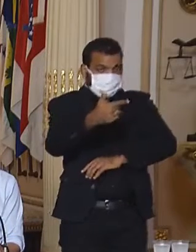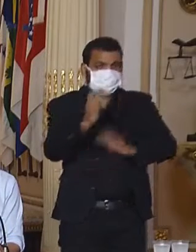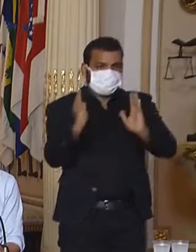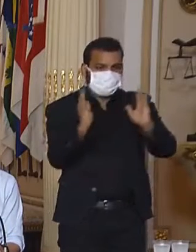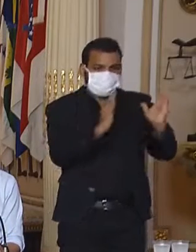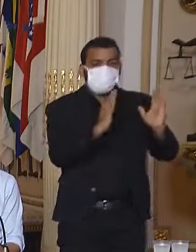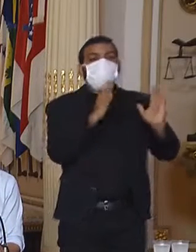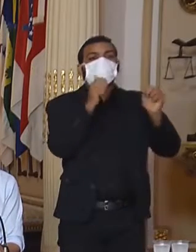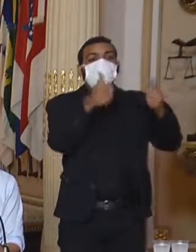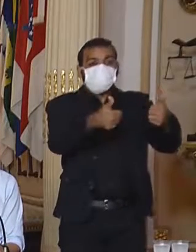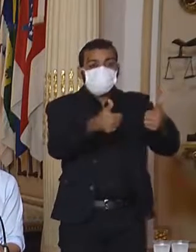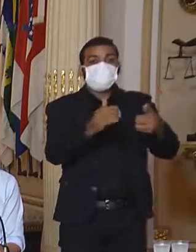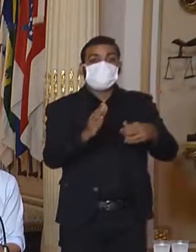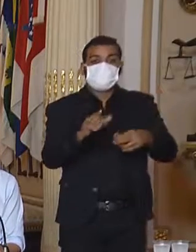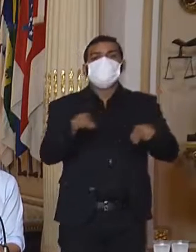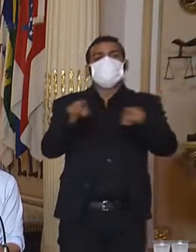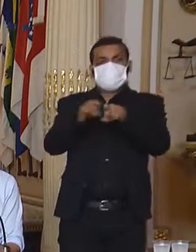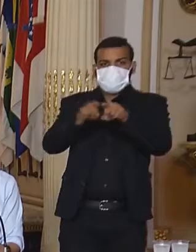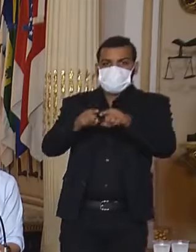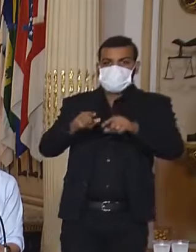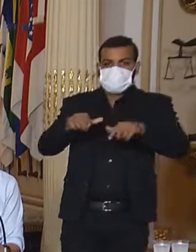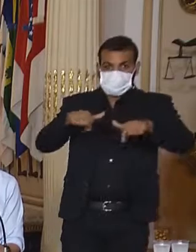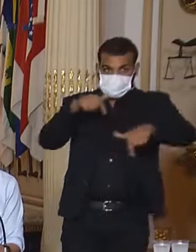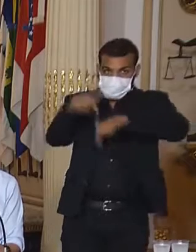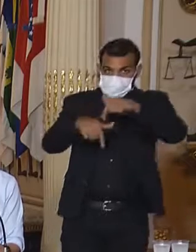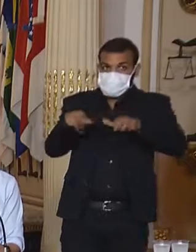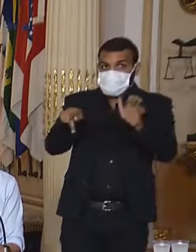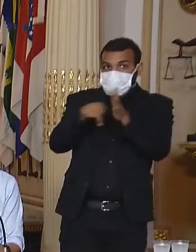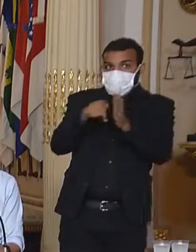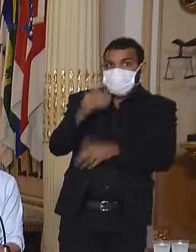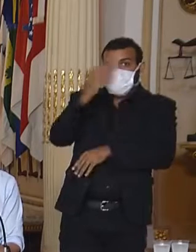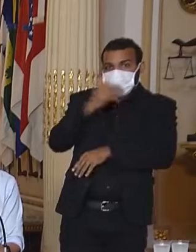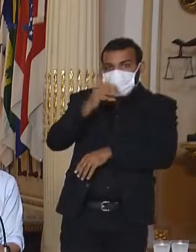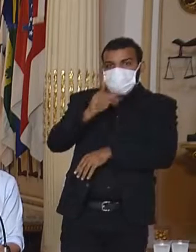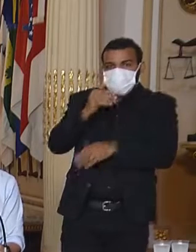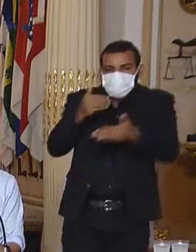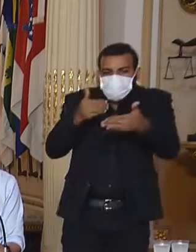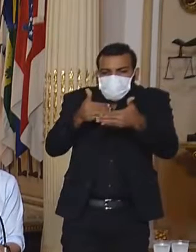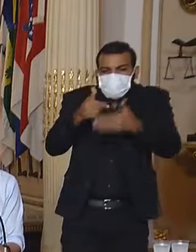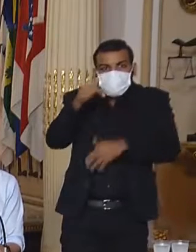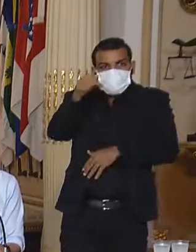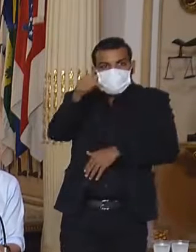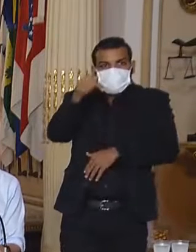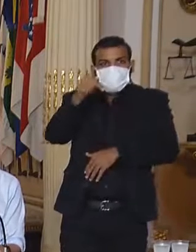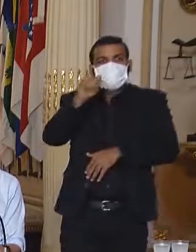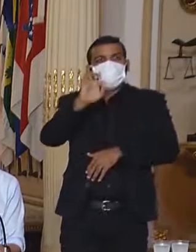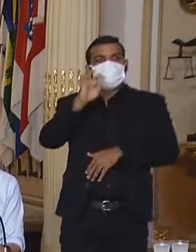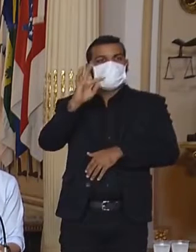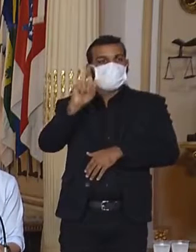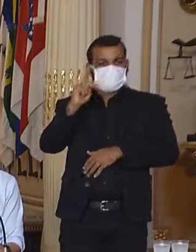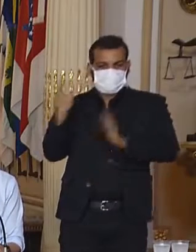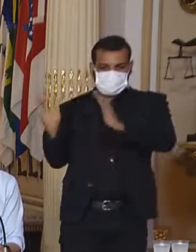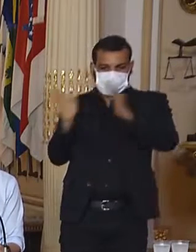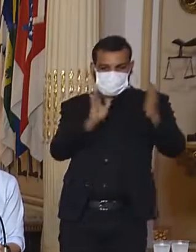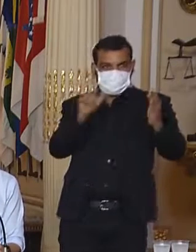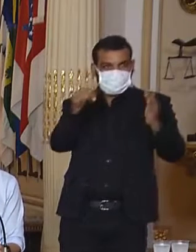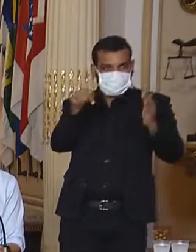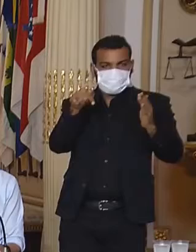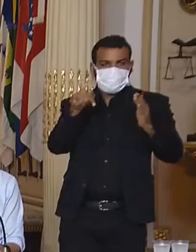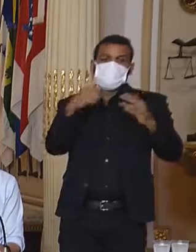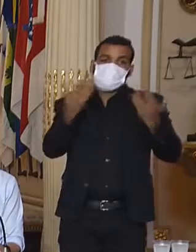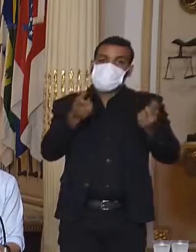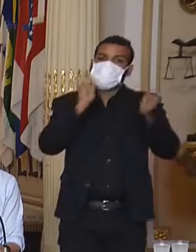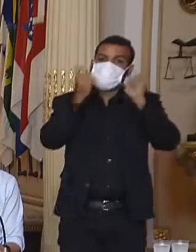dos serviços de alimentação, que a gente está antecipando da etapa 7 para a etapa 6 e estamos discutindo os